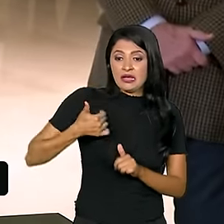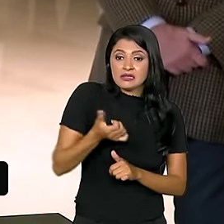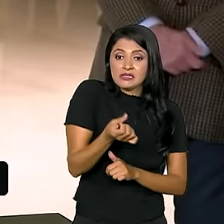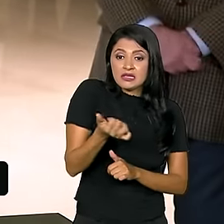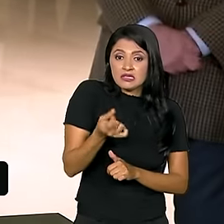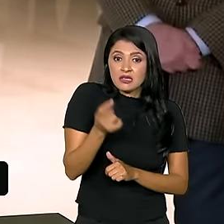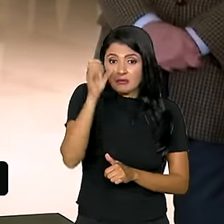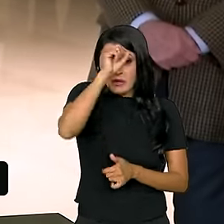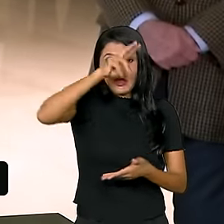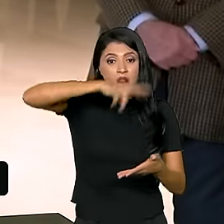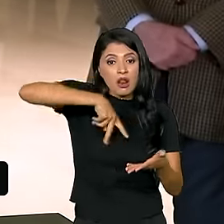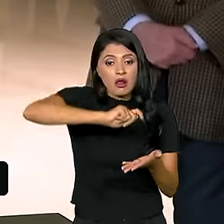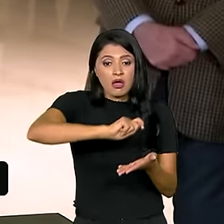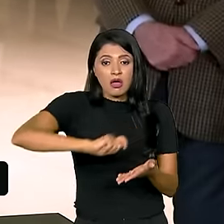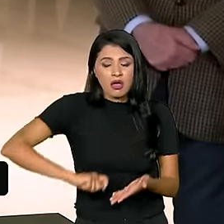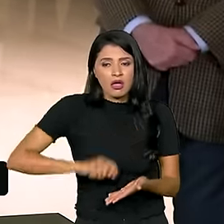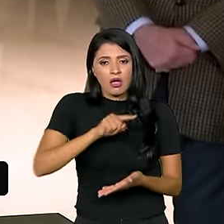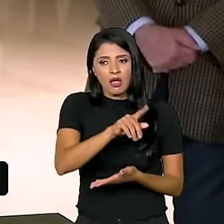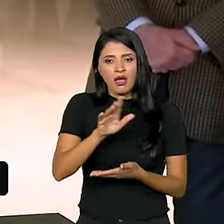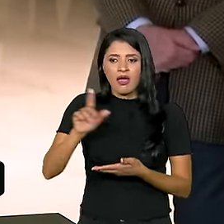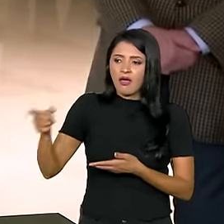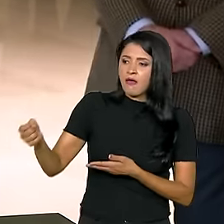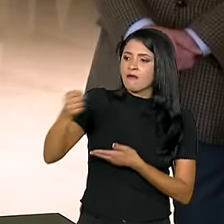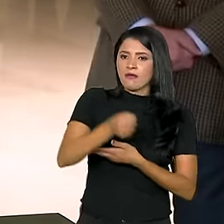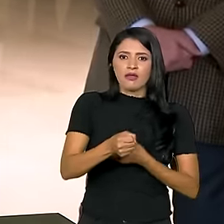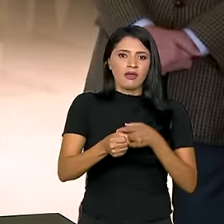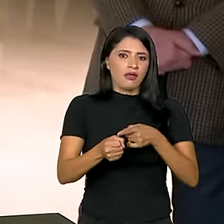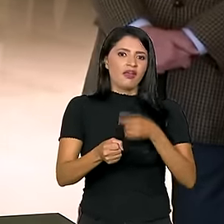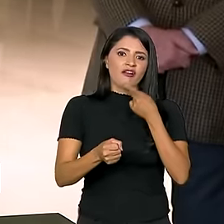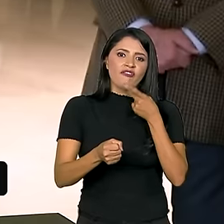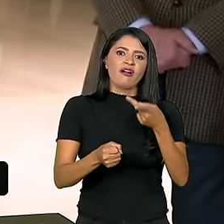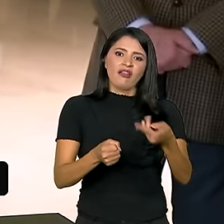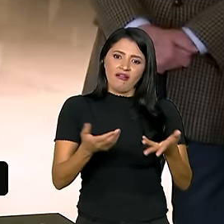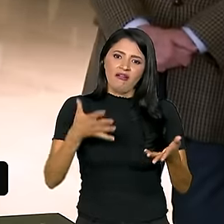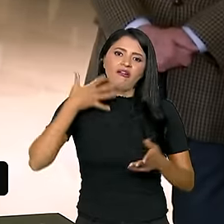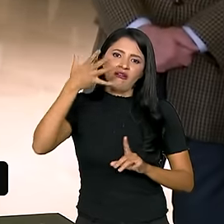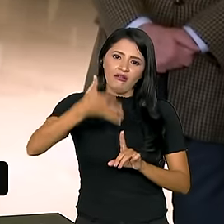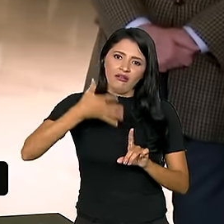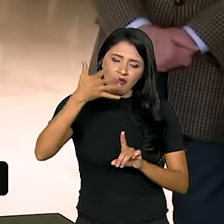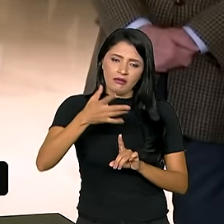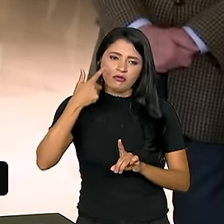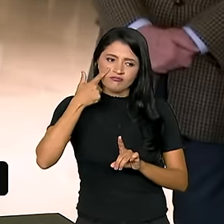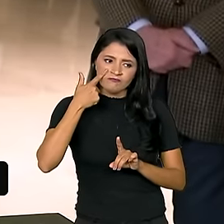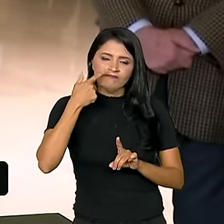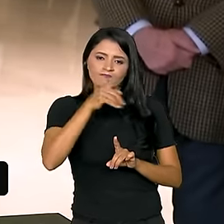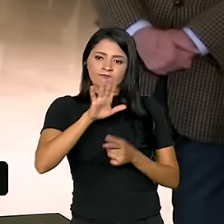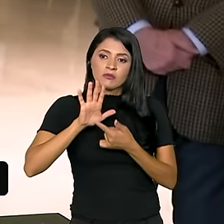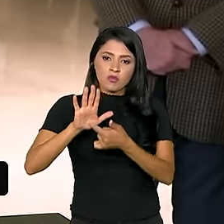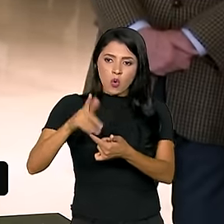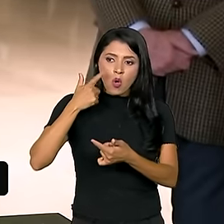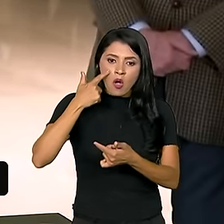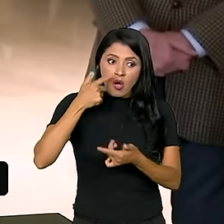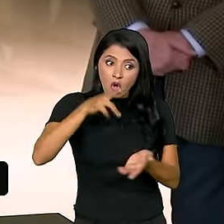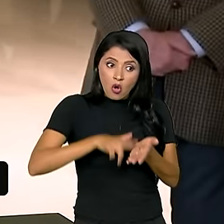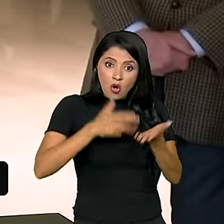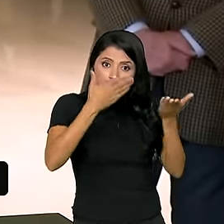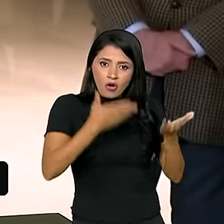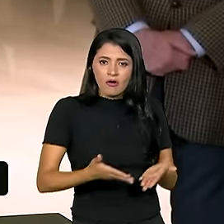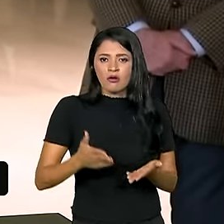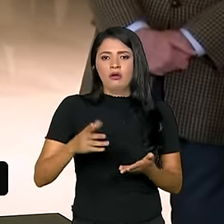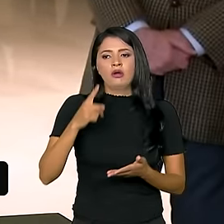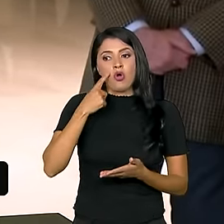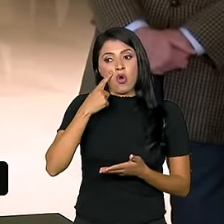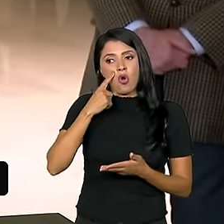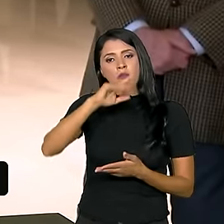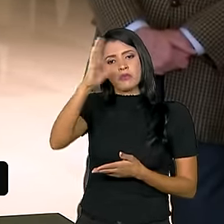Ou seja, foi um gesto de reconhecimento e de mostrar ao mundo que o Brasil está levando essa questão